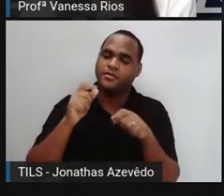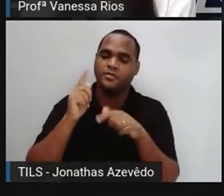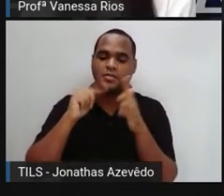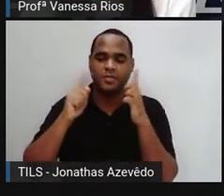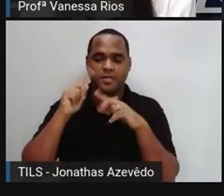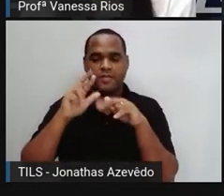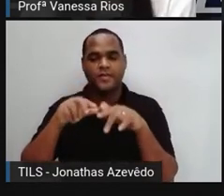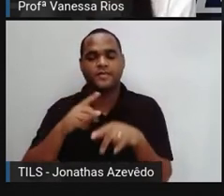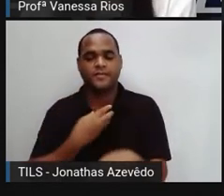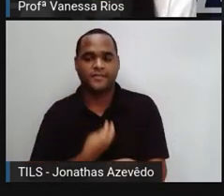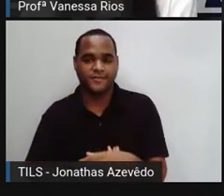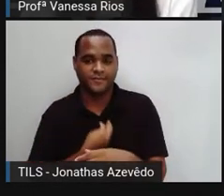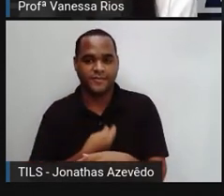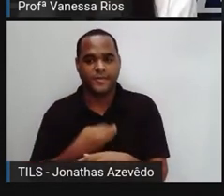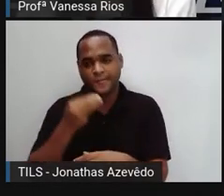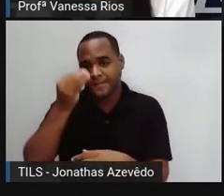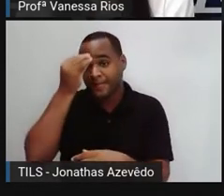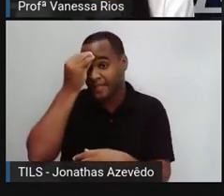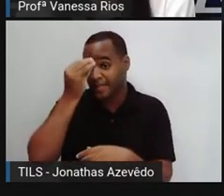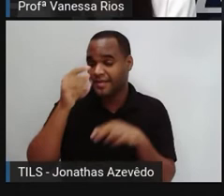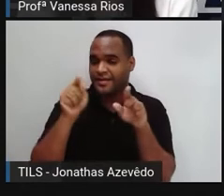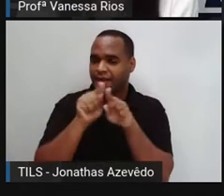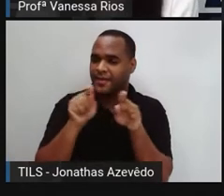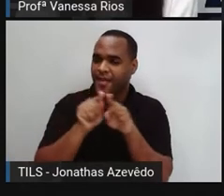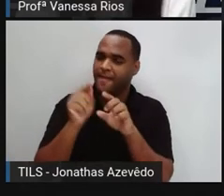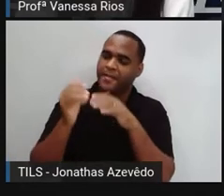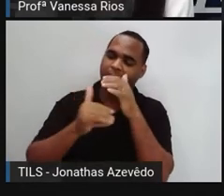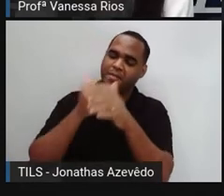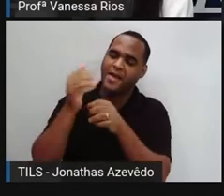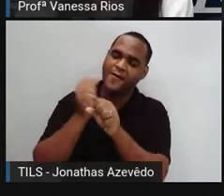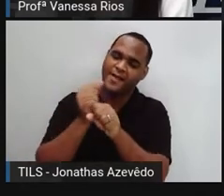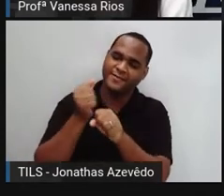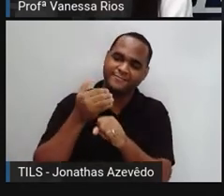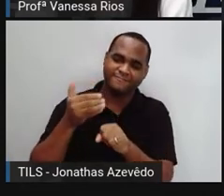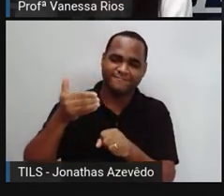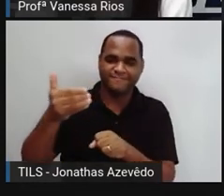preservadas no decorrer aí do tempo.